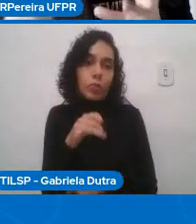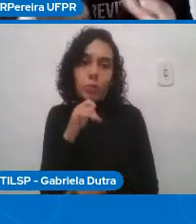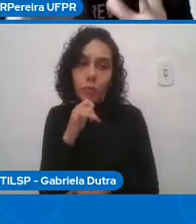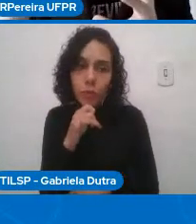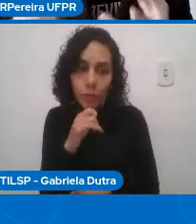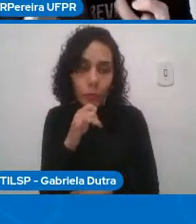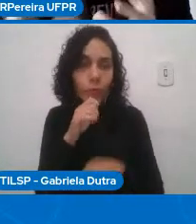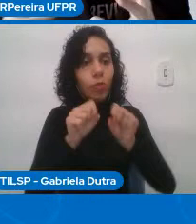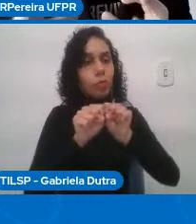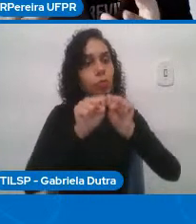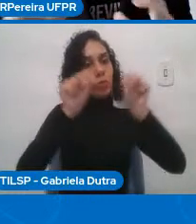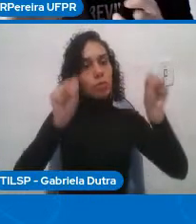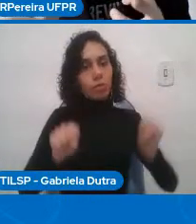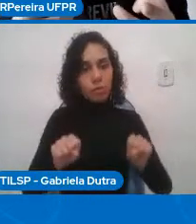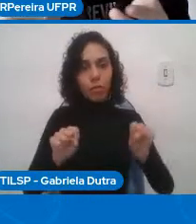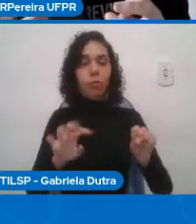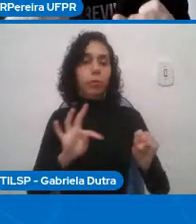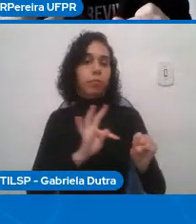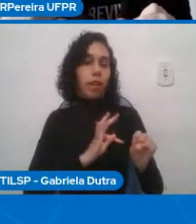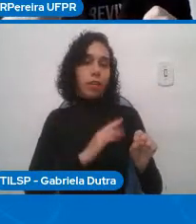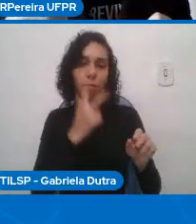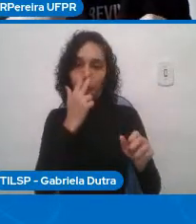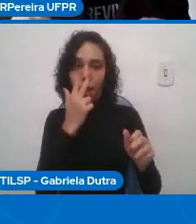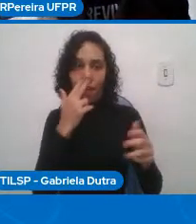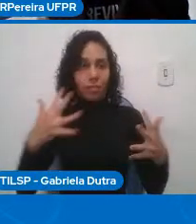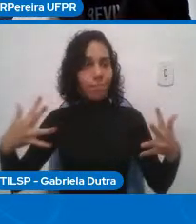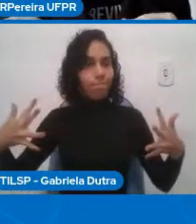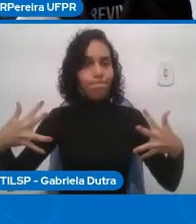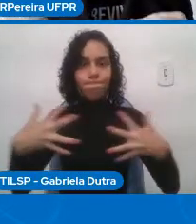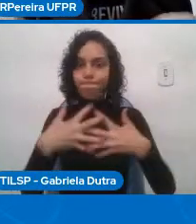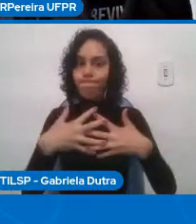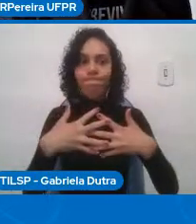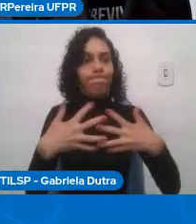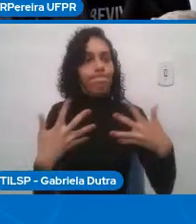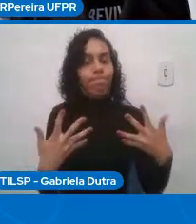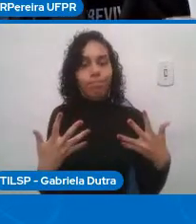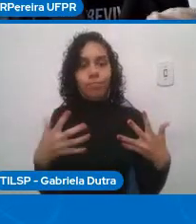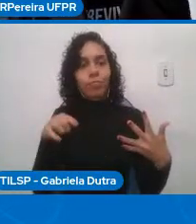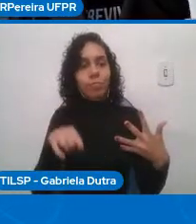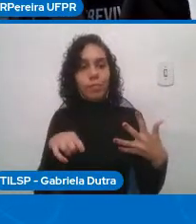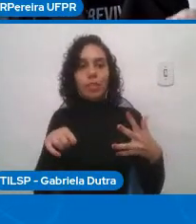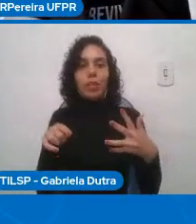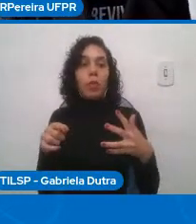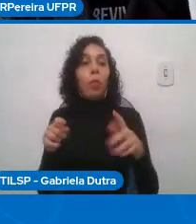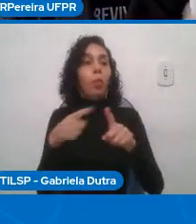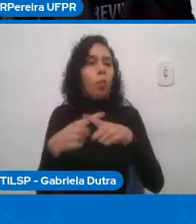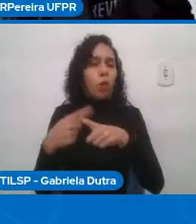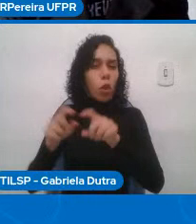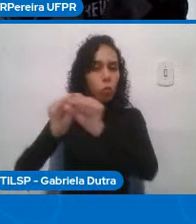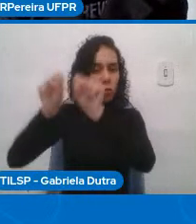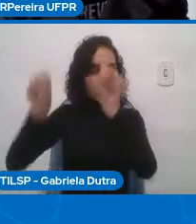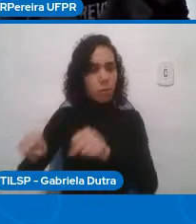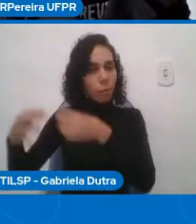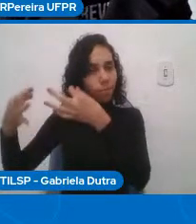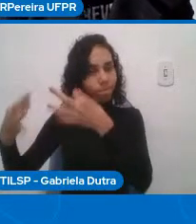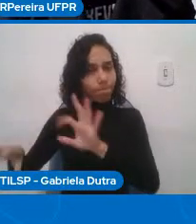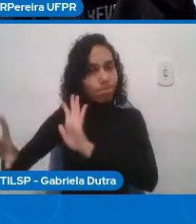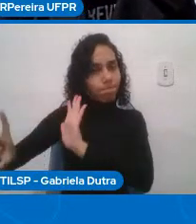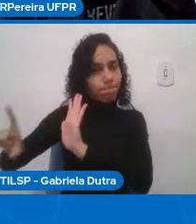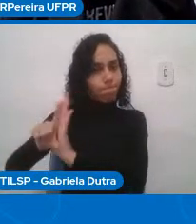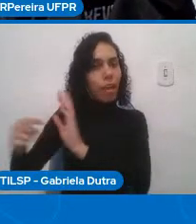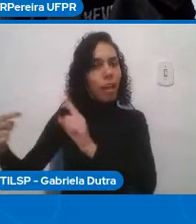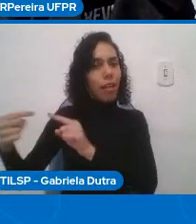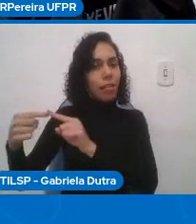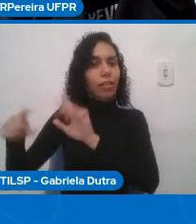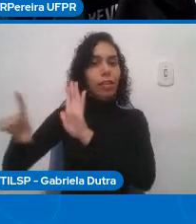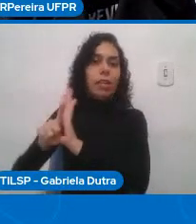que entra em conflito, que viola como um sistema legal deveria funcionar, que impacta diretamente no